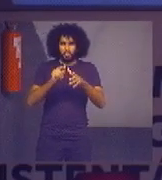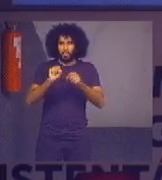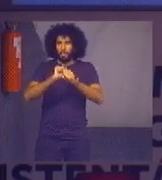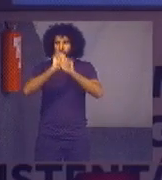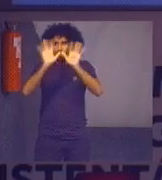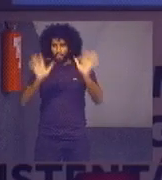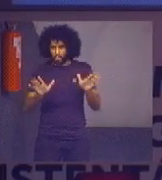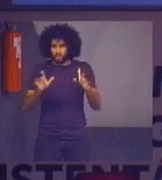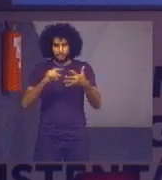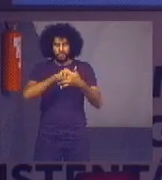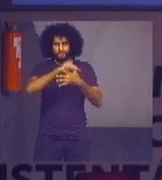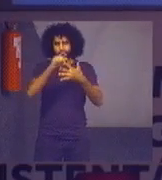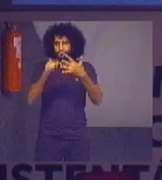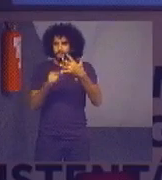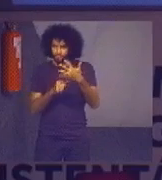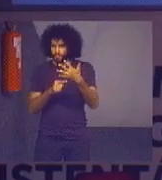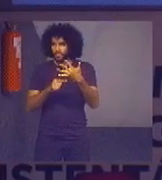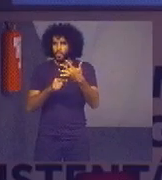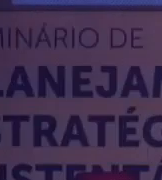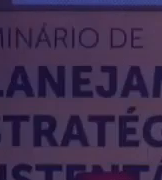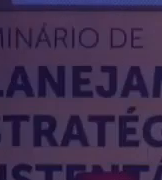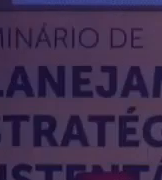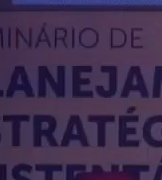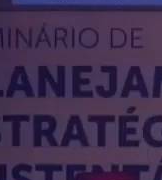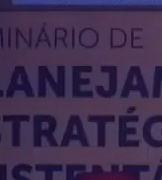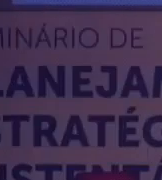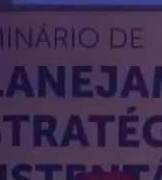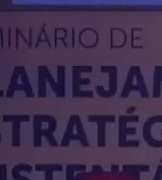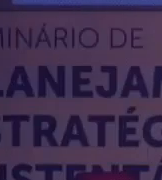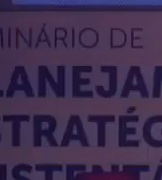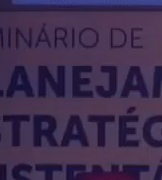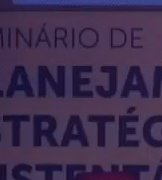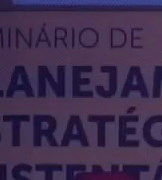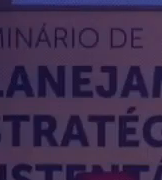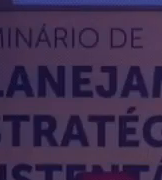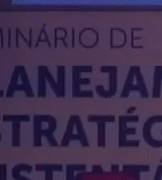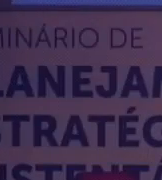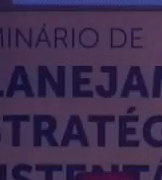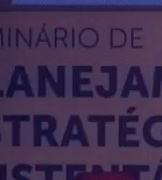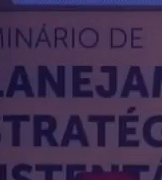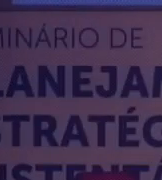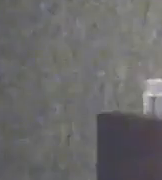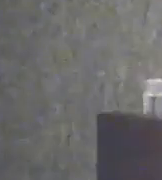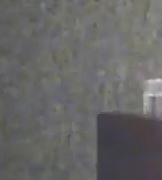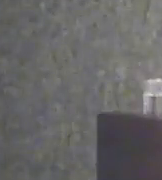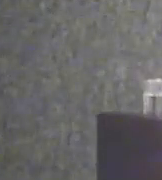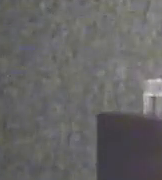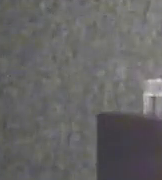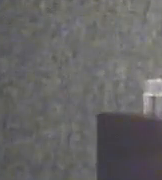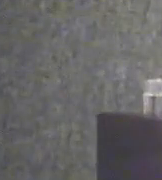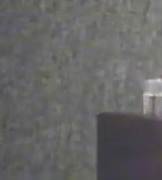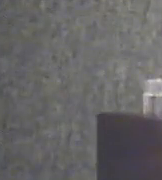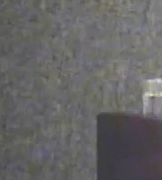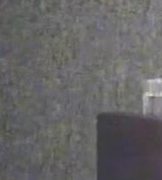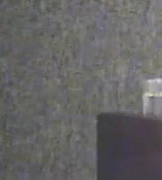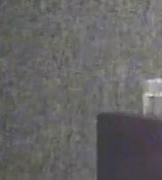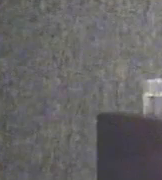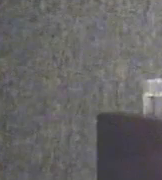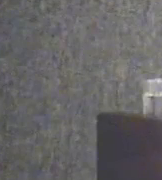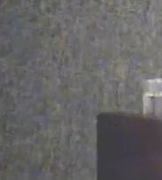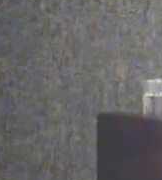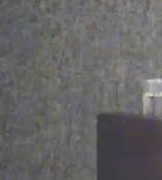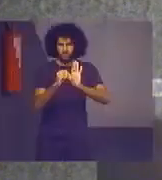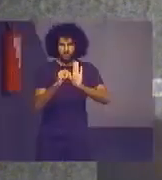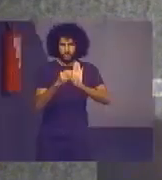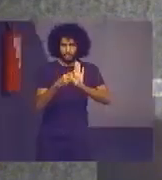mecanismos que a equipe de auditoria utilizou para avaliar a preparação do governo federal na implementação da Agenda 2030 e dos ODS como